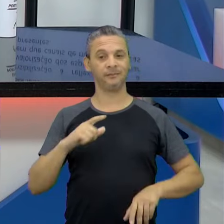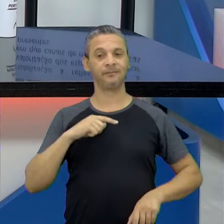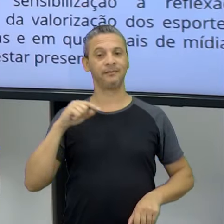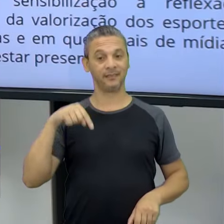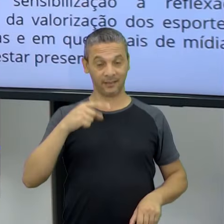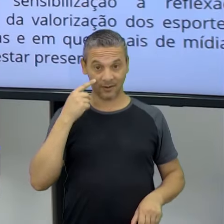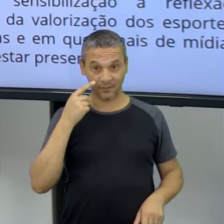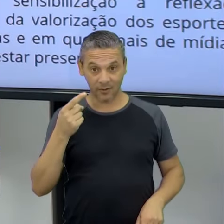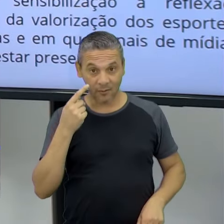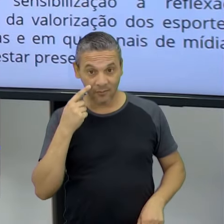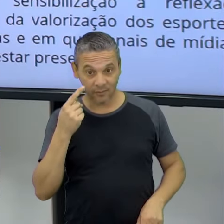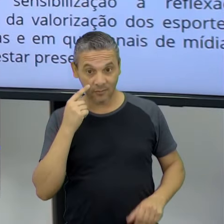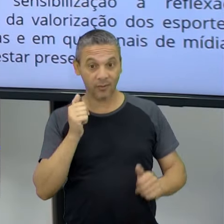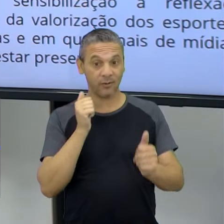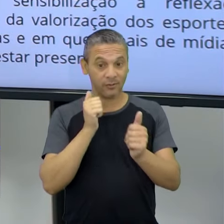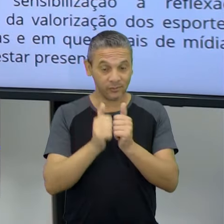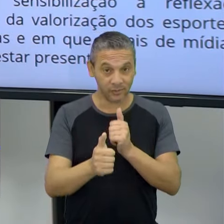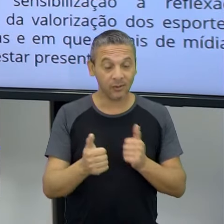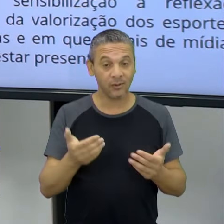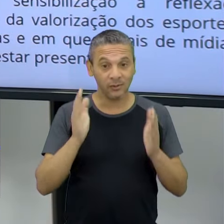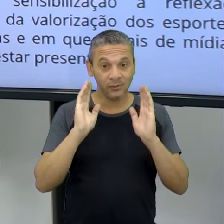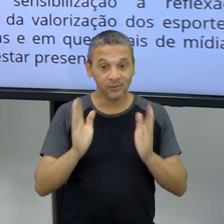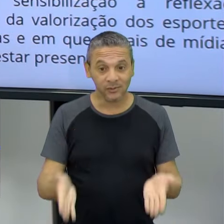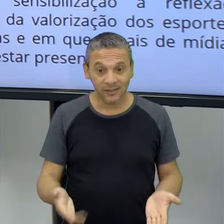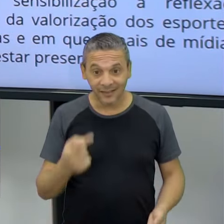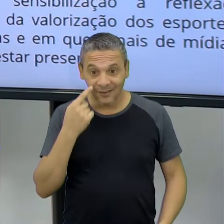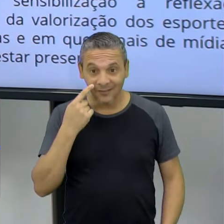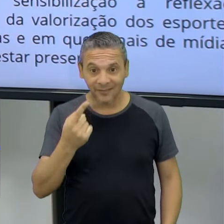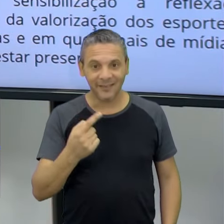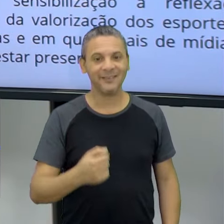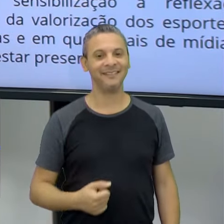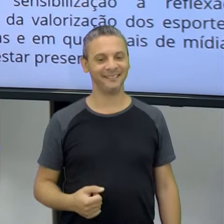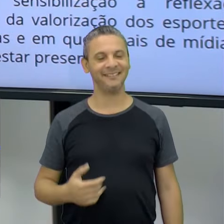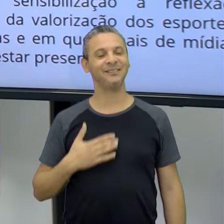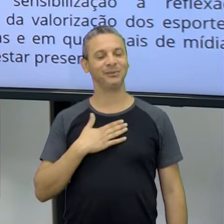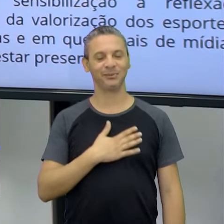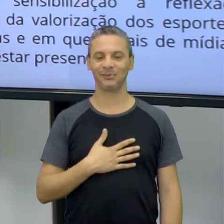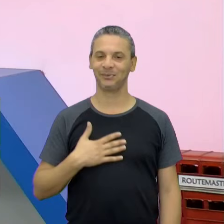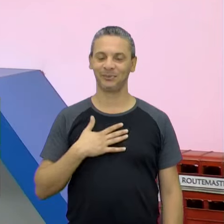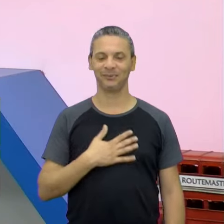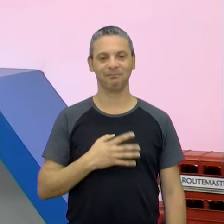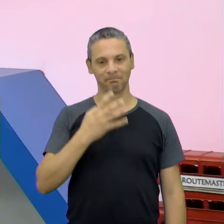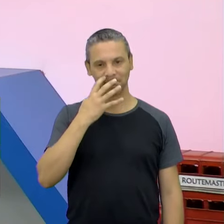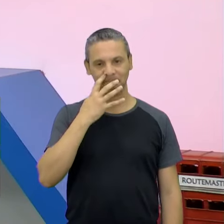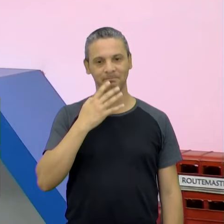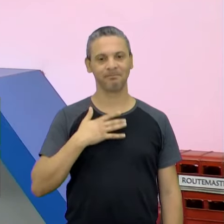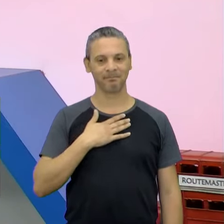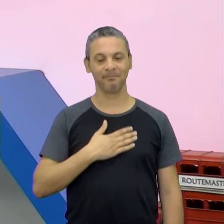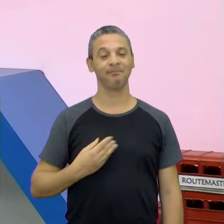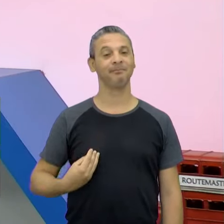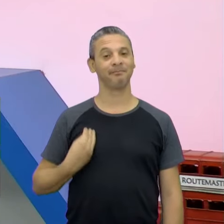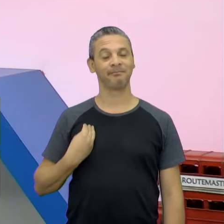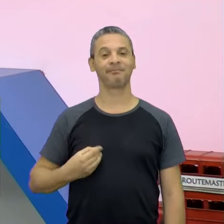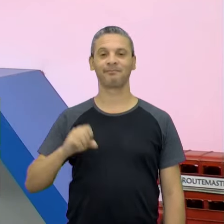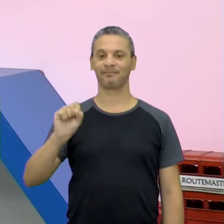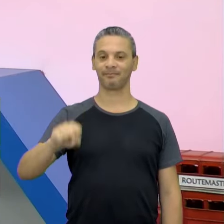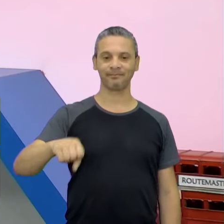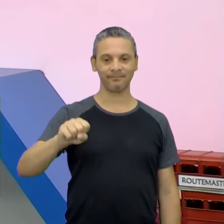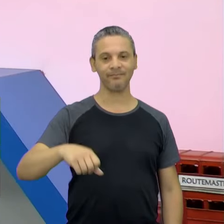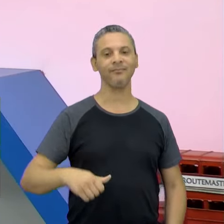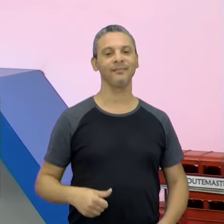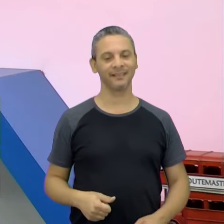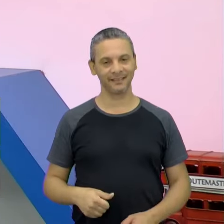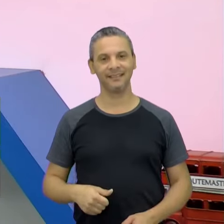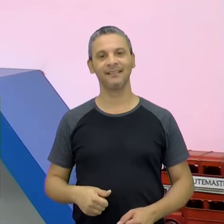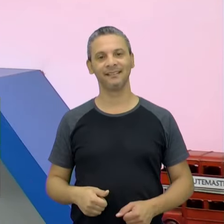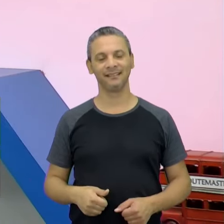Eles viram o jogo? Futebol 5? Vocês viram isso? Gente, adorei, achei maravilhoso. É, o professor participou, vocês viram, né? Gente, foi